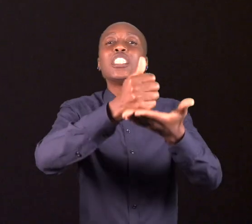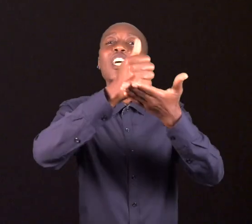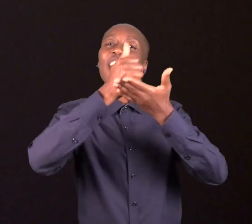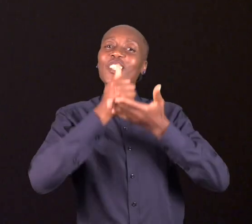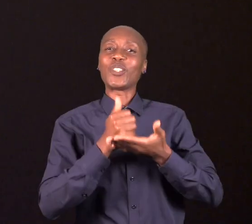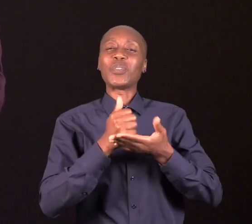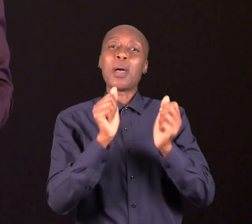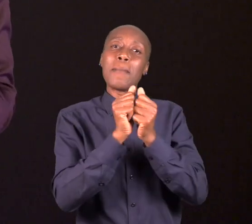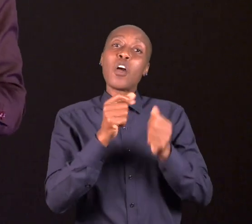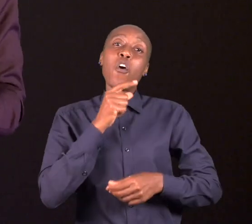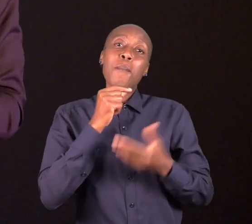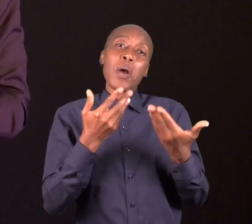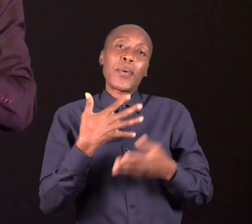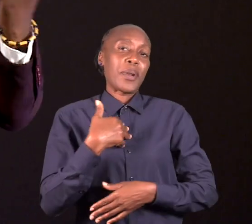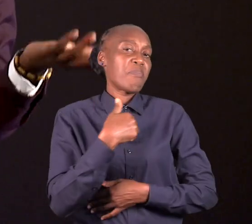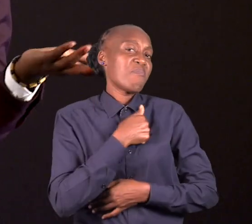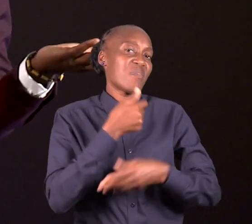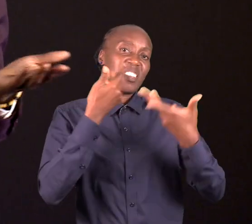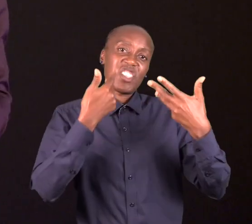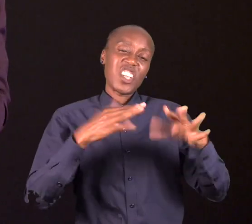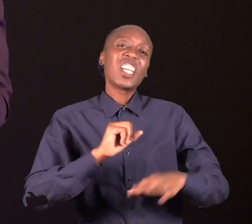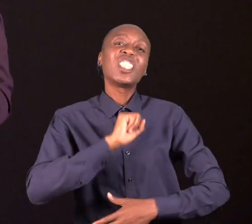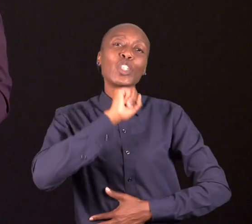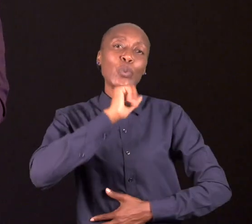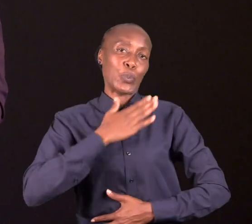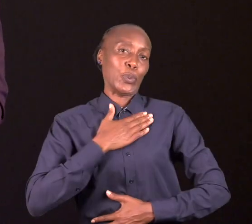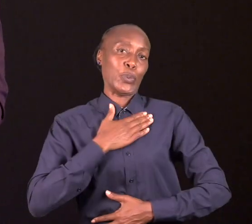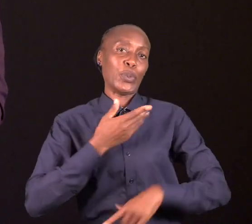Aliás, eu sempre pedi a ele que telefonasse para a minha mãe